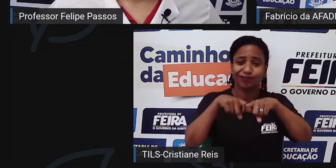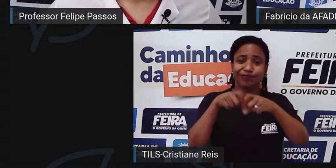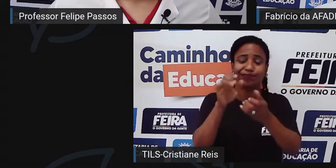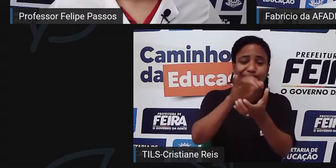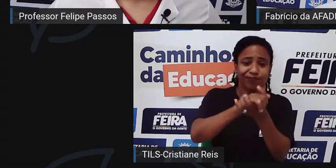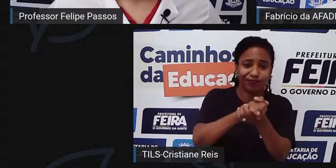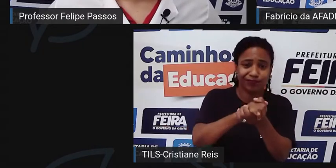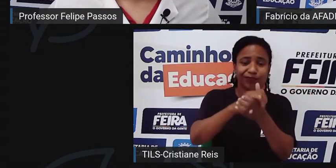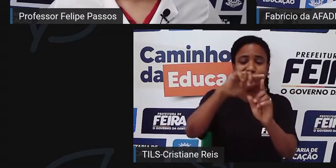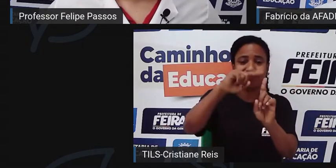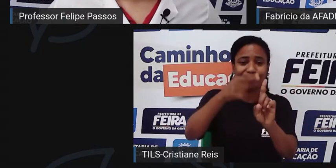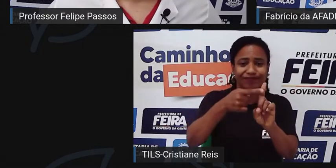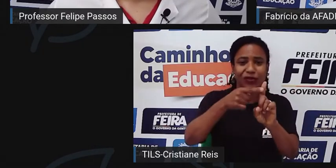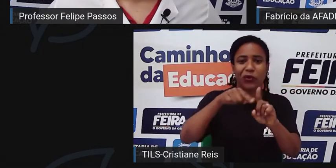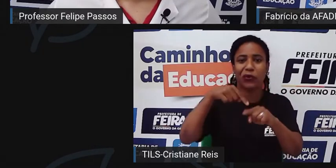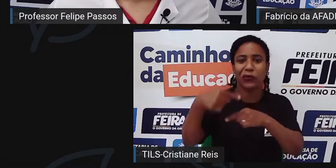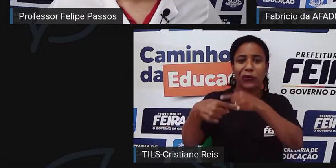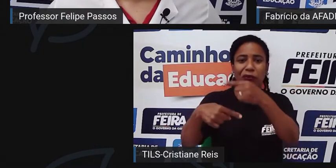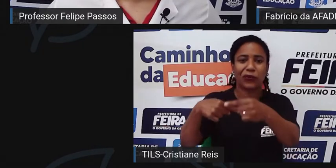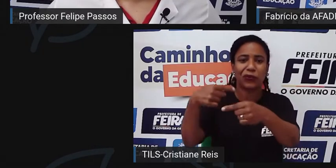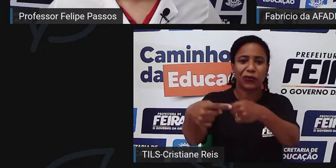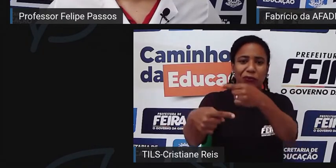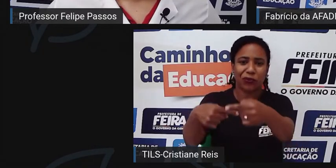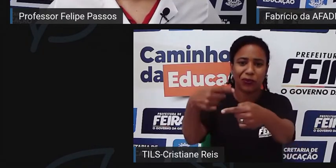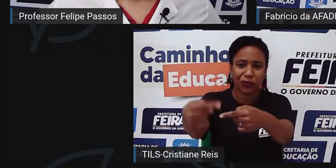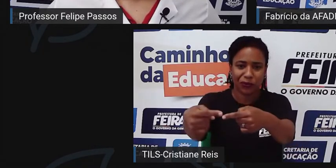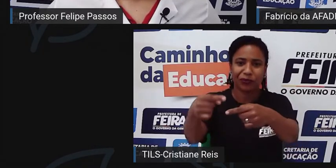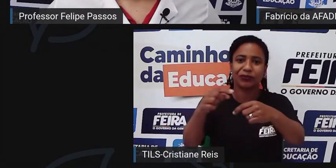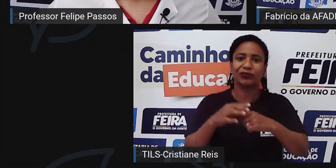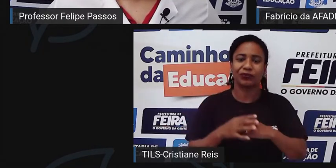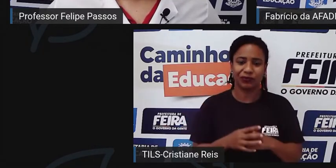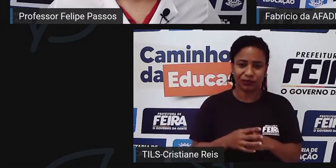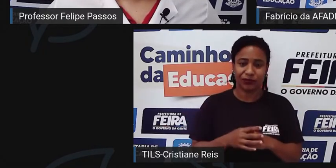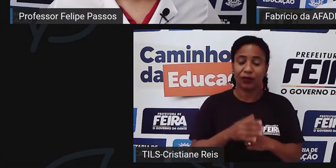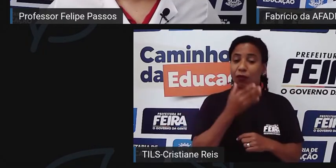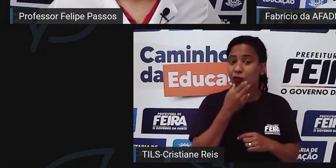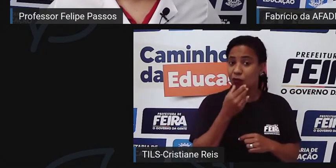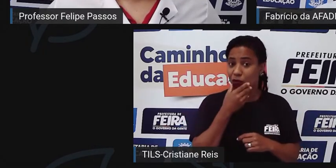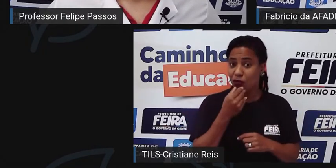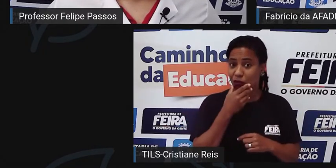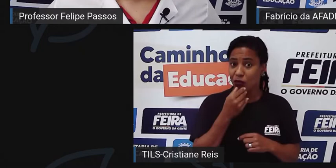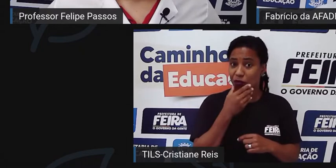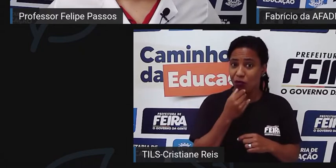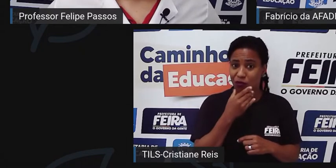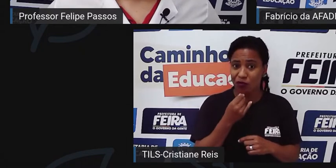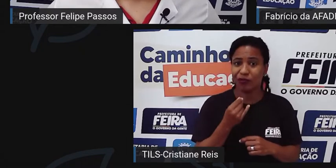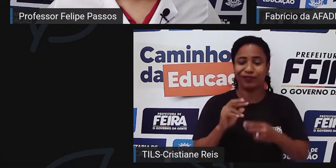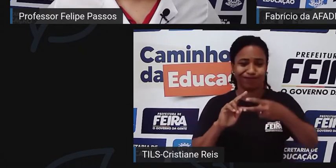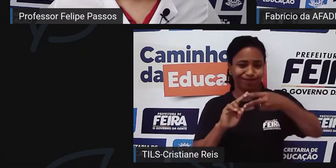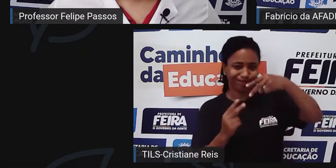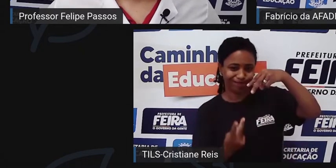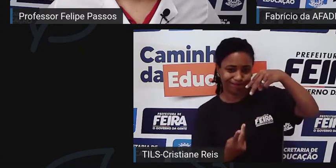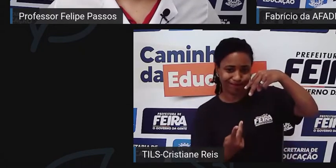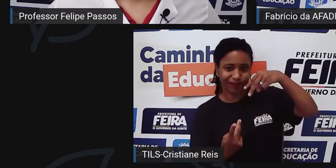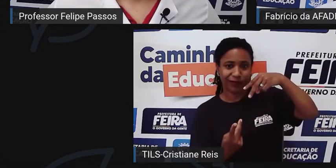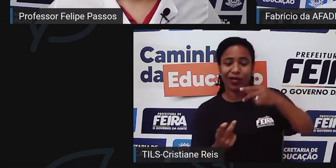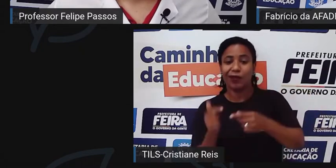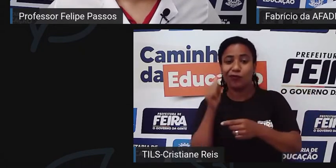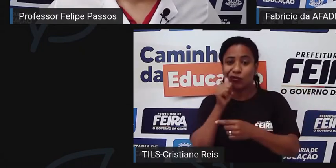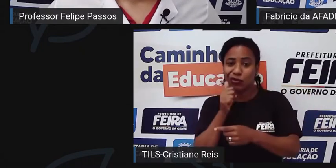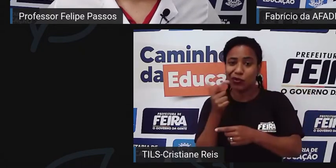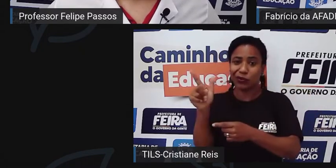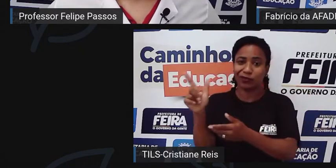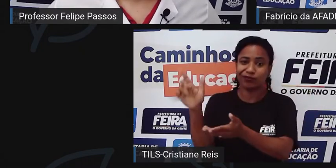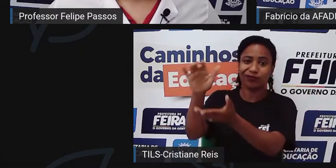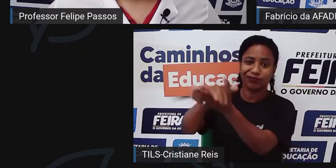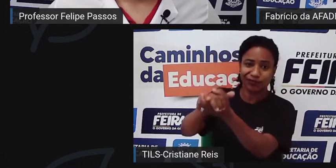porque o homem que tem a hemoglobina S, se casar com a mulher que tem a hemoglobina S, vai ter um